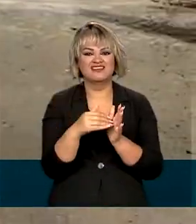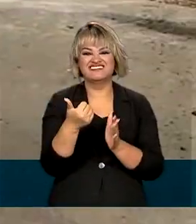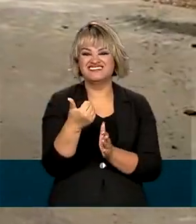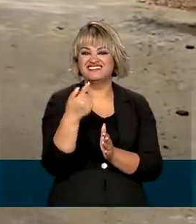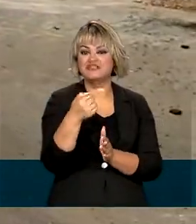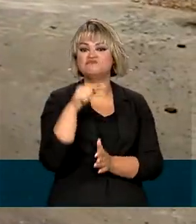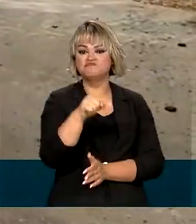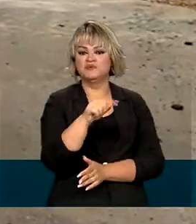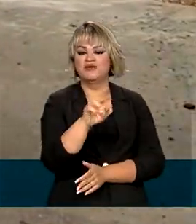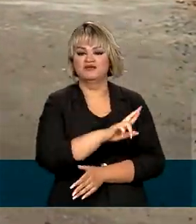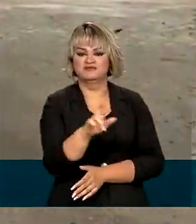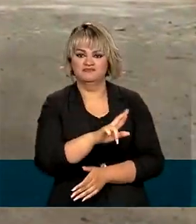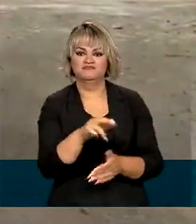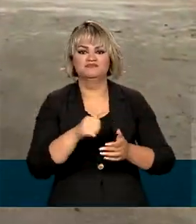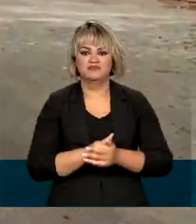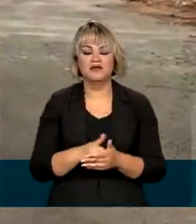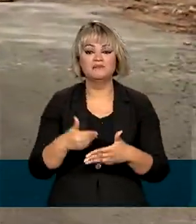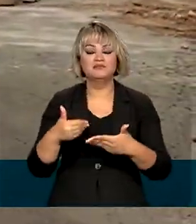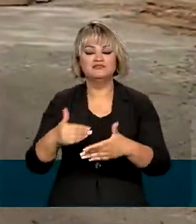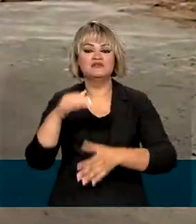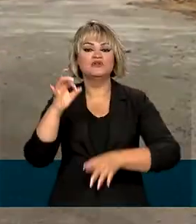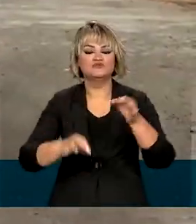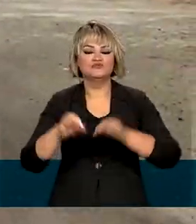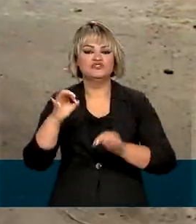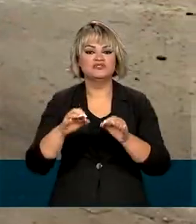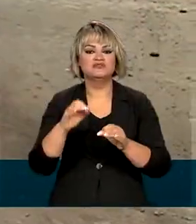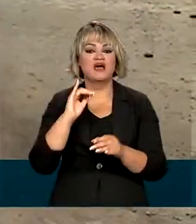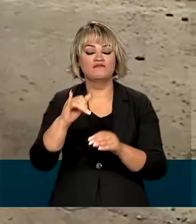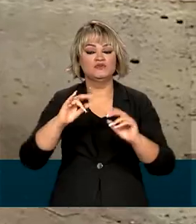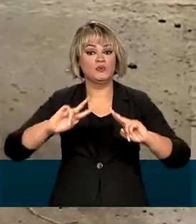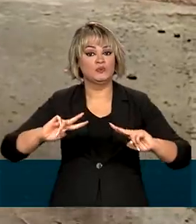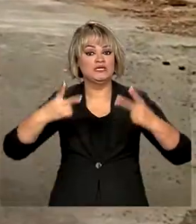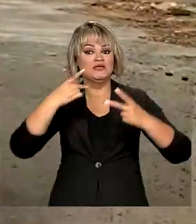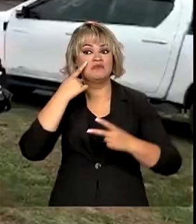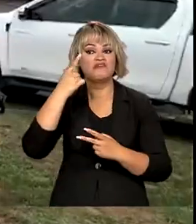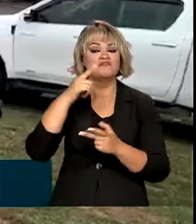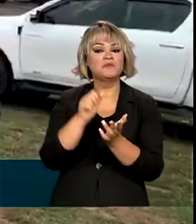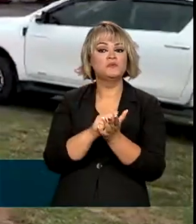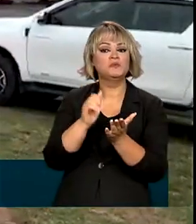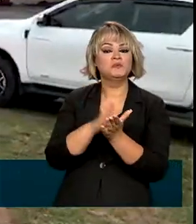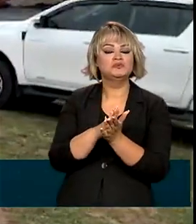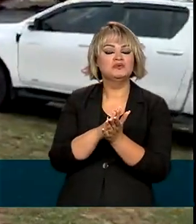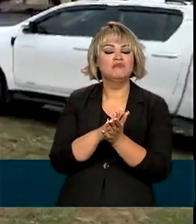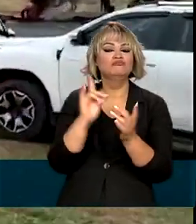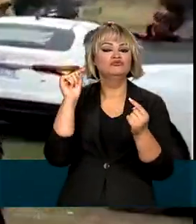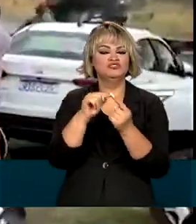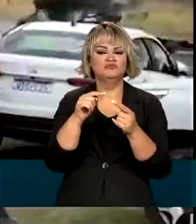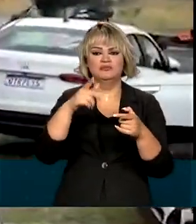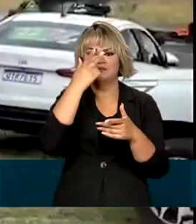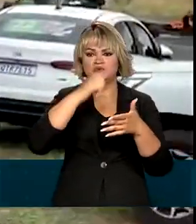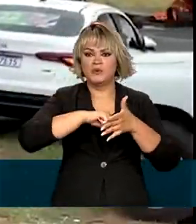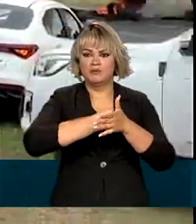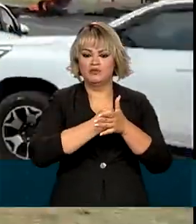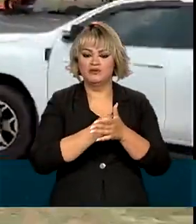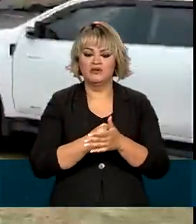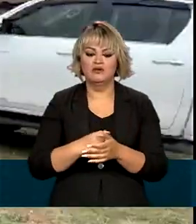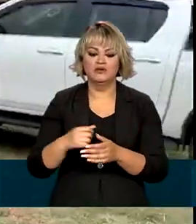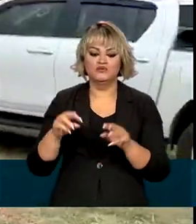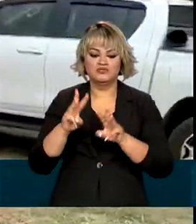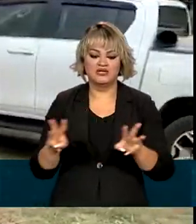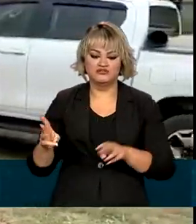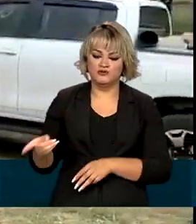17 mil. O Ministério da Justiça divulgou um link para consultas de multas por bloqueio de rodovias. É o cpag